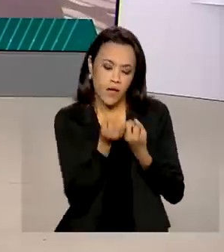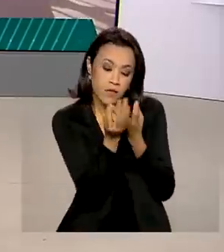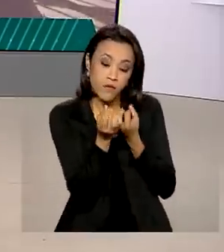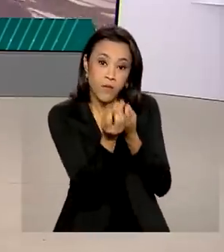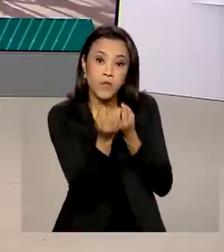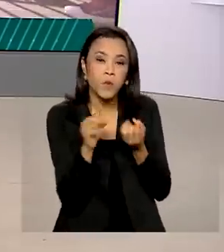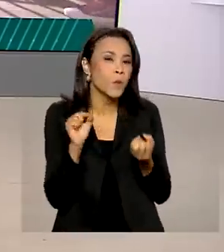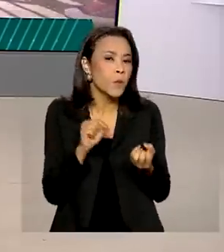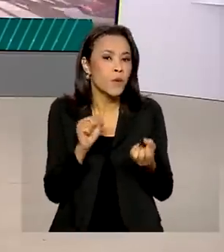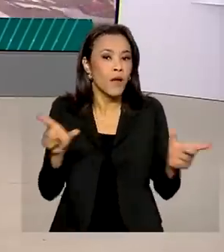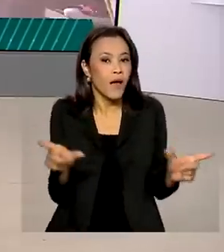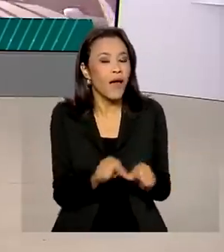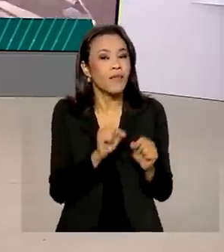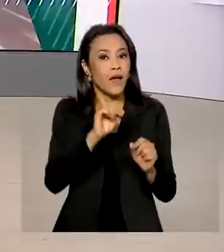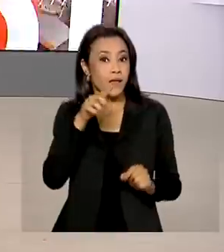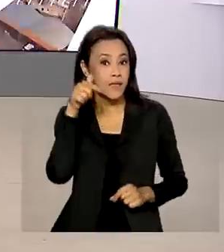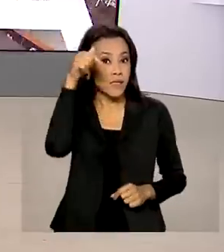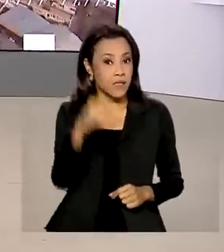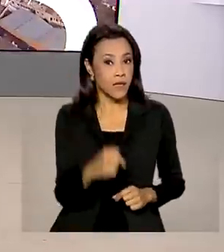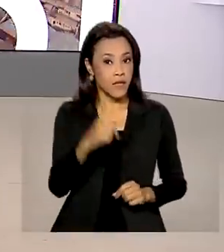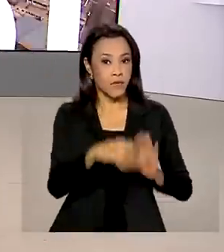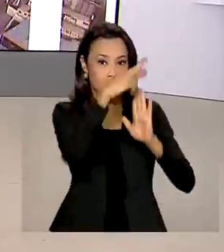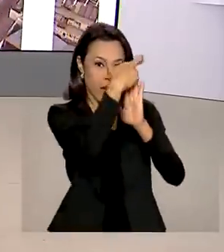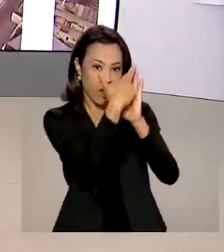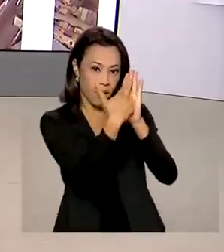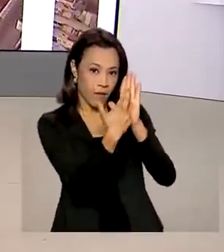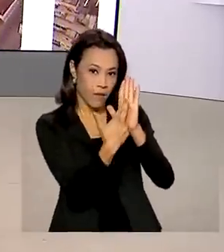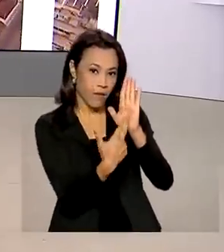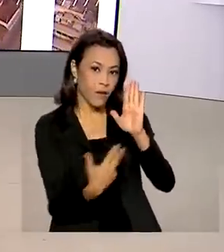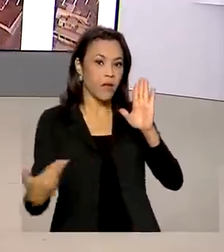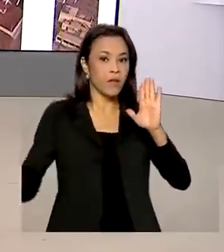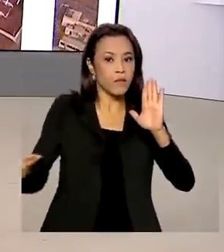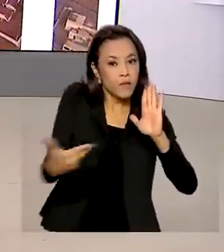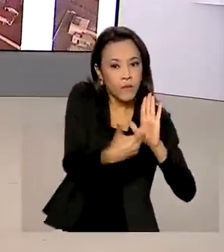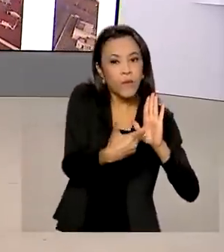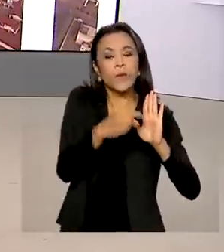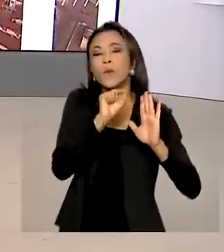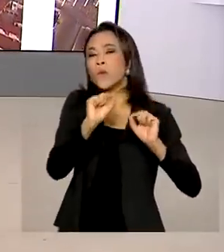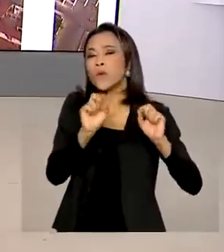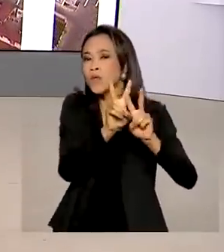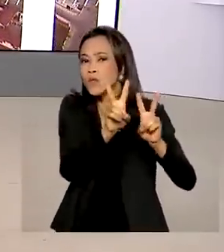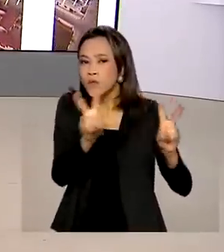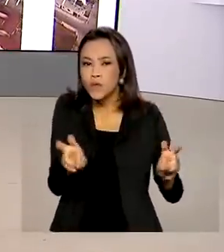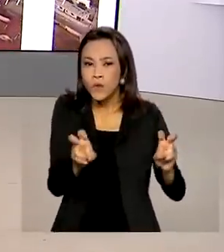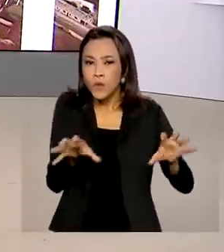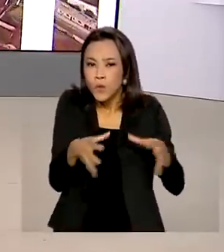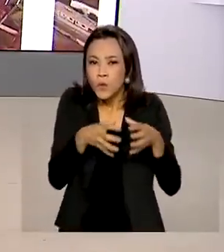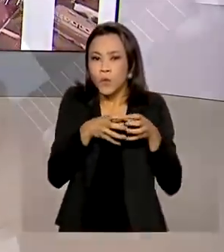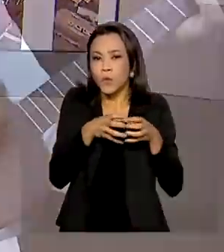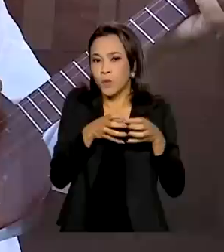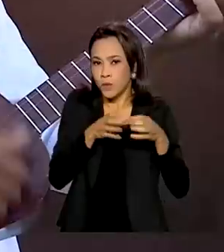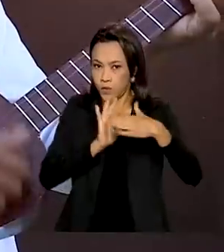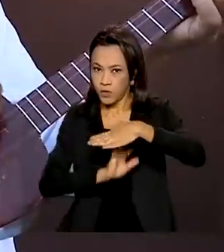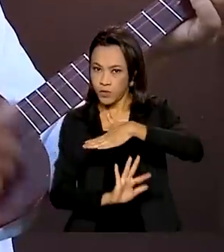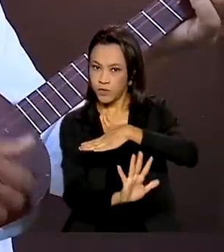são da sétima edição do relatório Refúgio em Números do Comitê Nacional para os Refugiados.